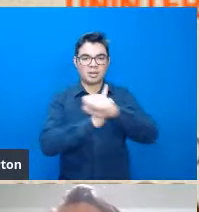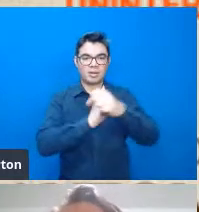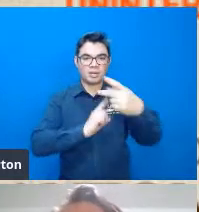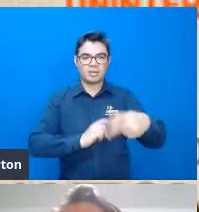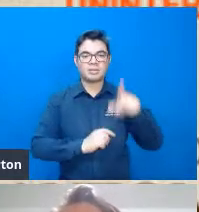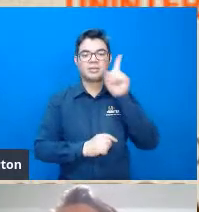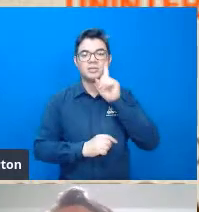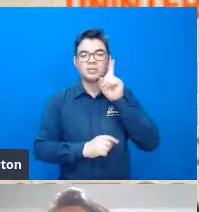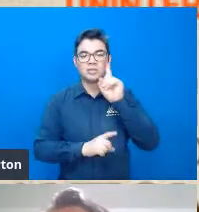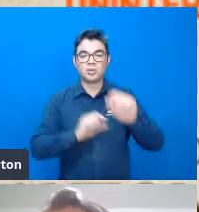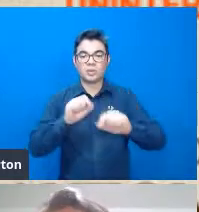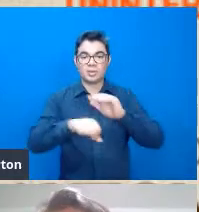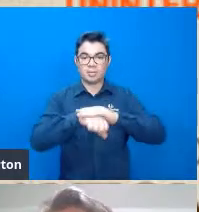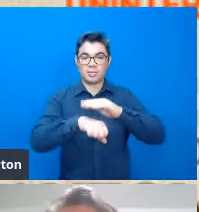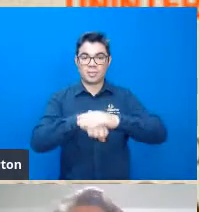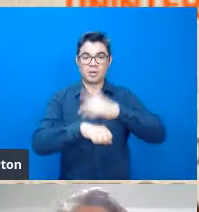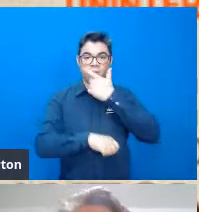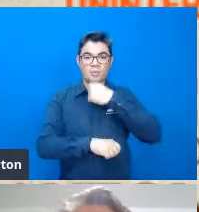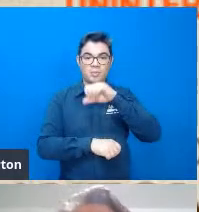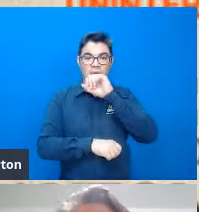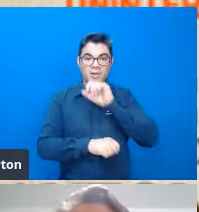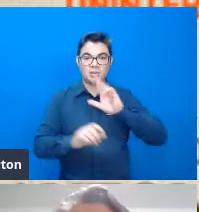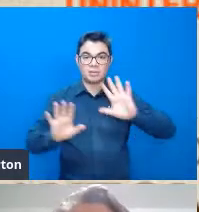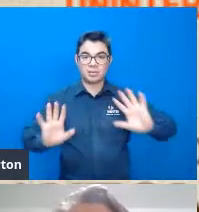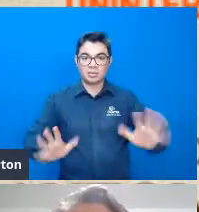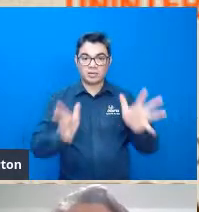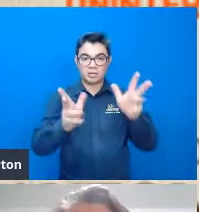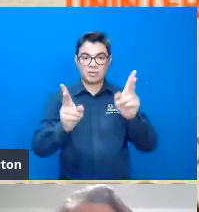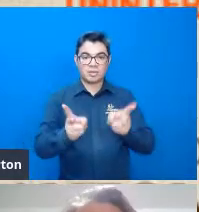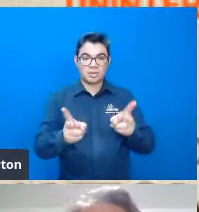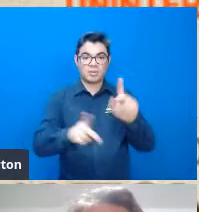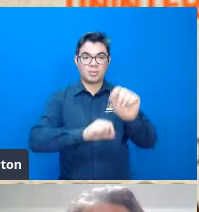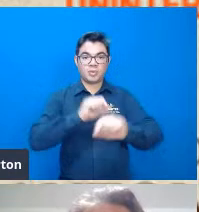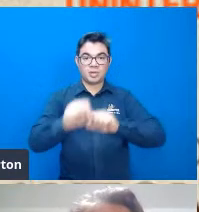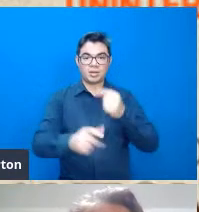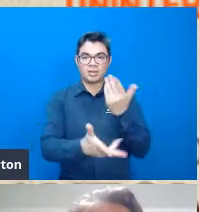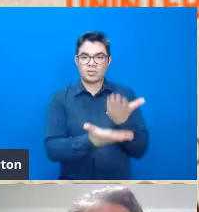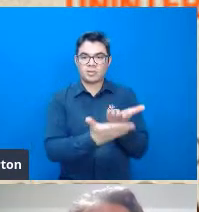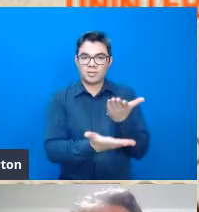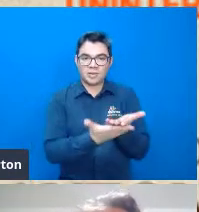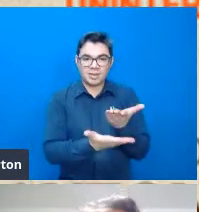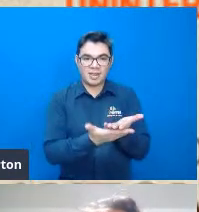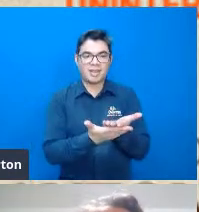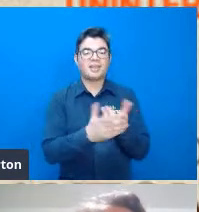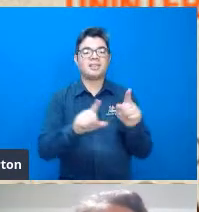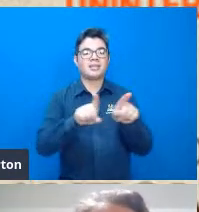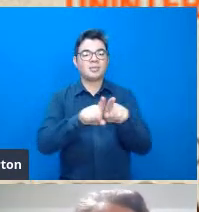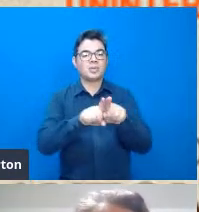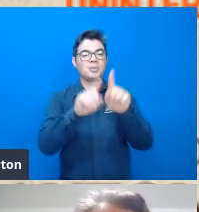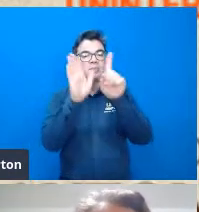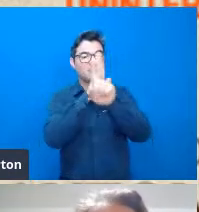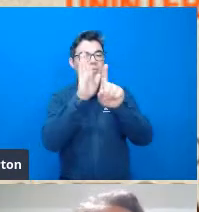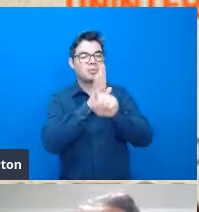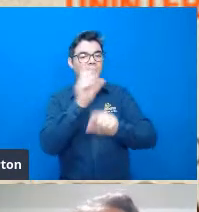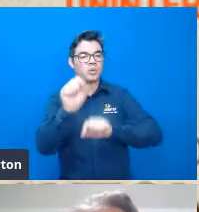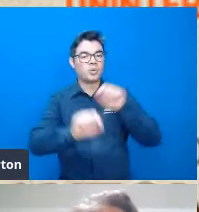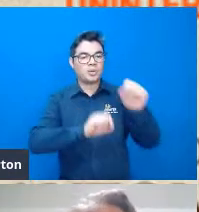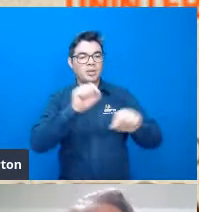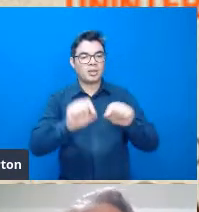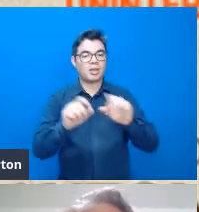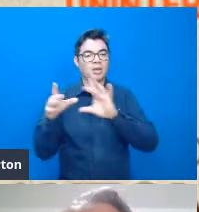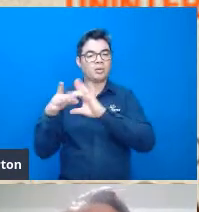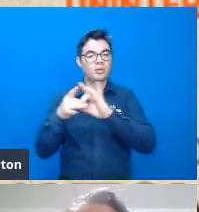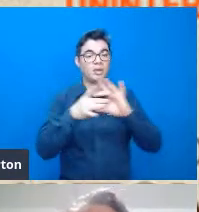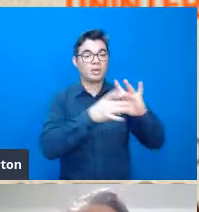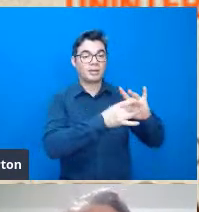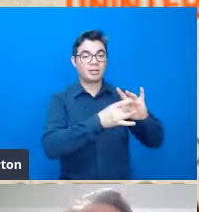E o pai do O'Doom sempre o incentivou a estudar e a se questionar sobre o contexto